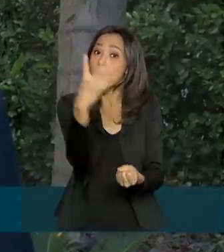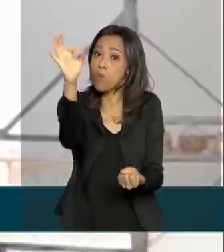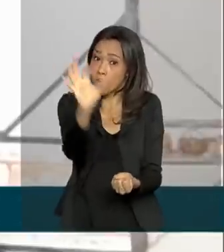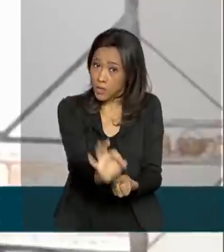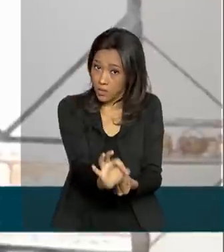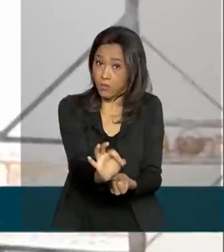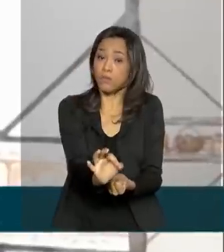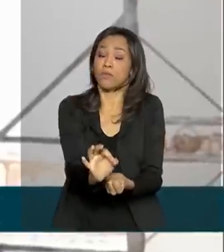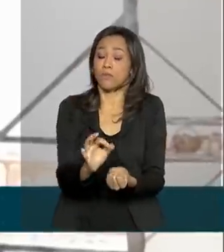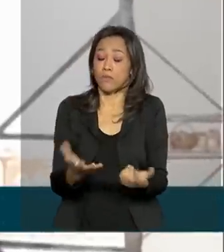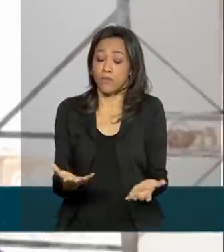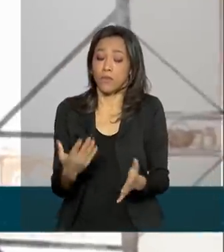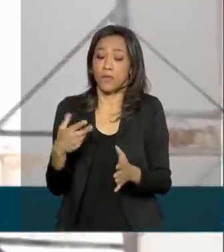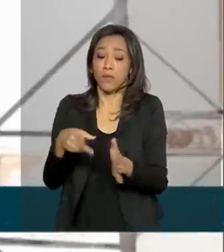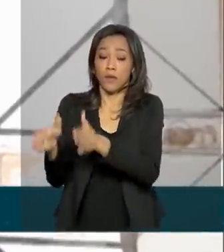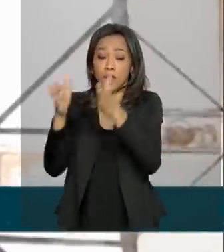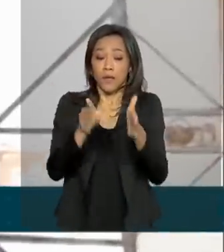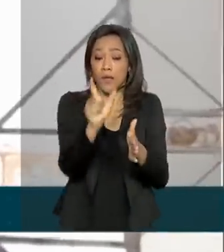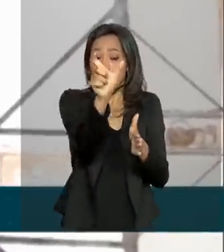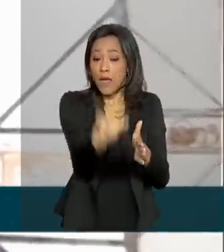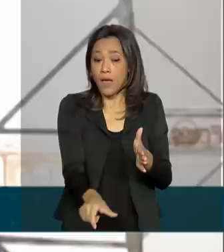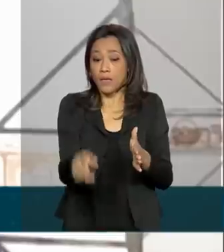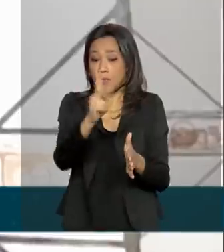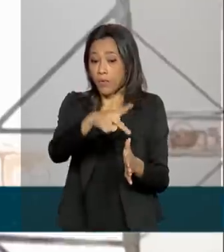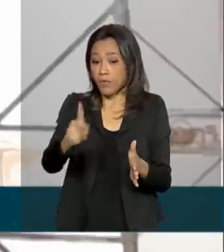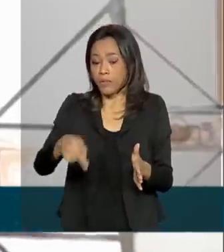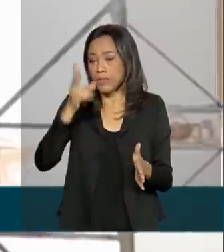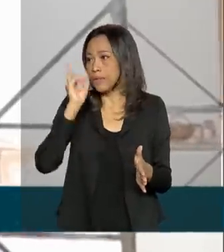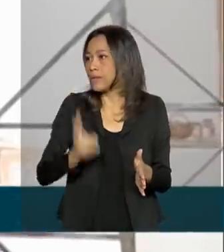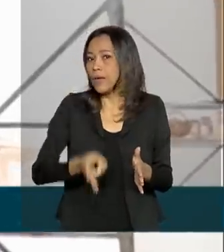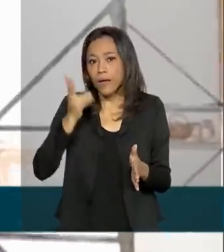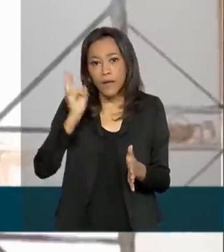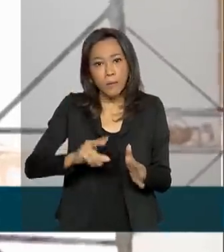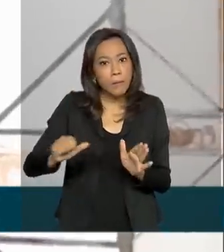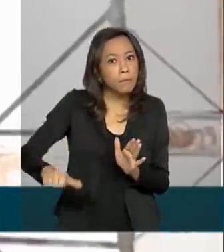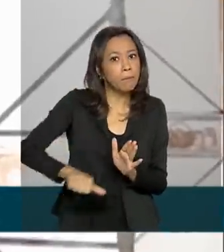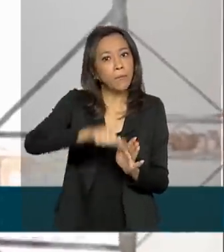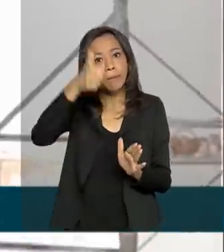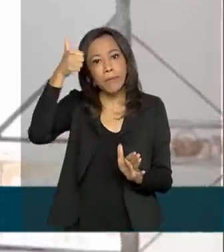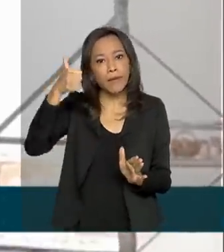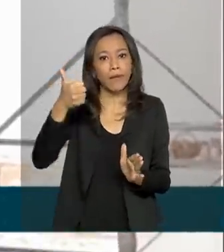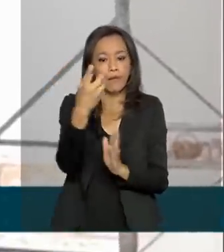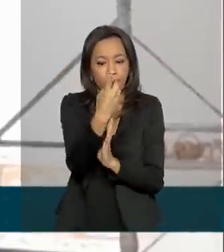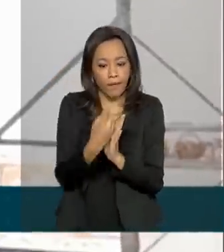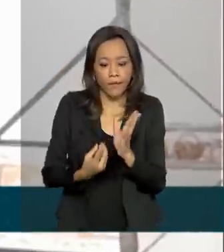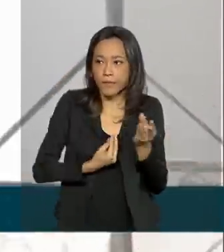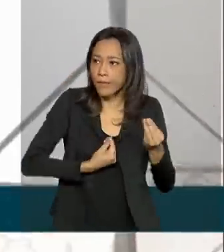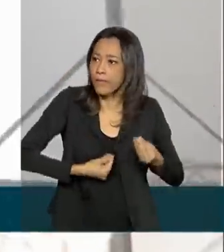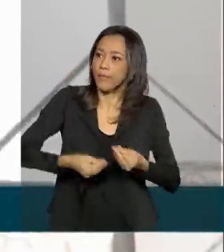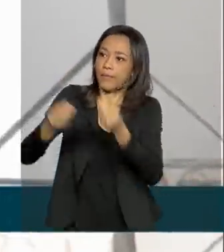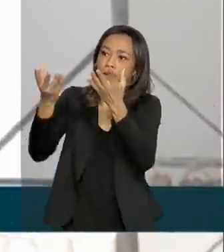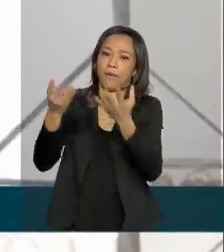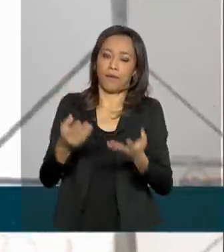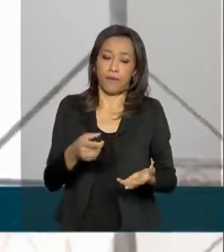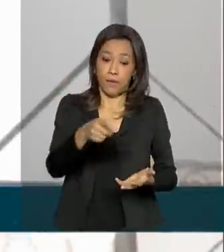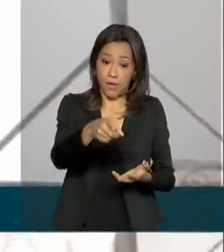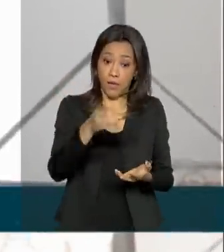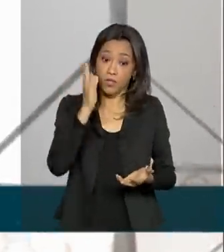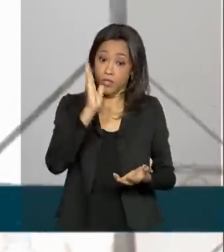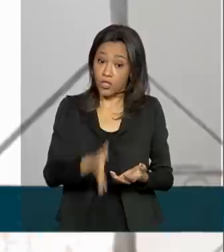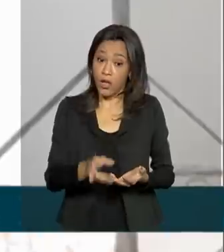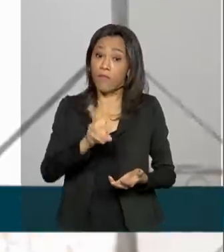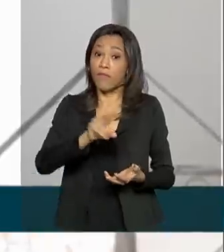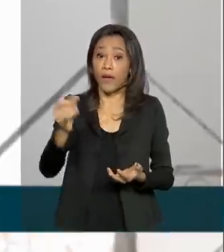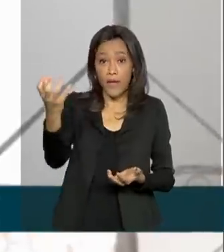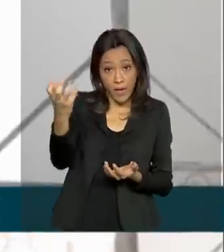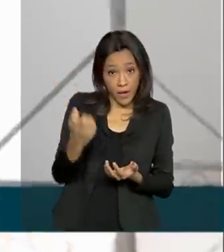devido. Essa professora sempre é uma das primeiras a entregar a declaração. E por isso, já vai